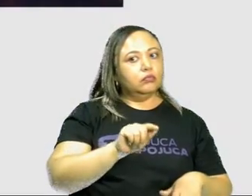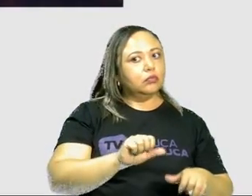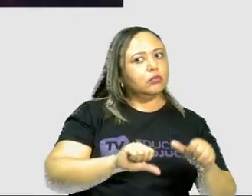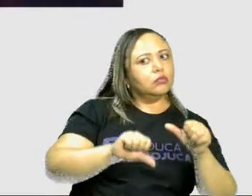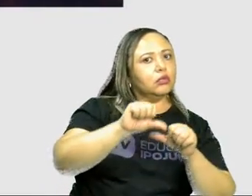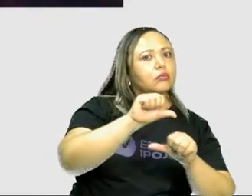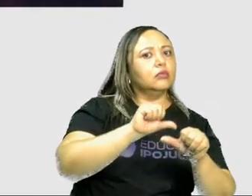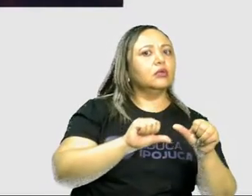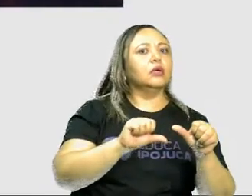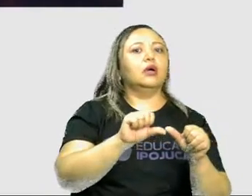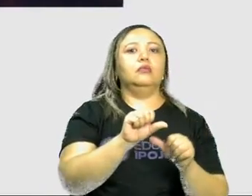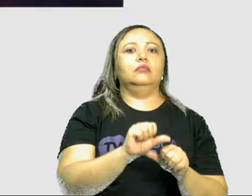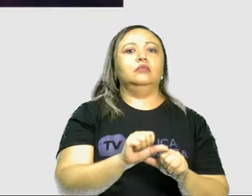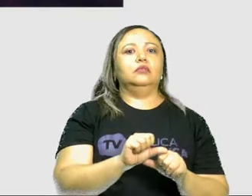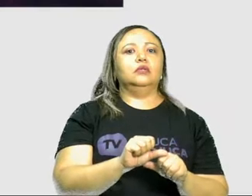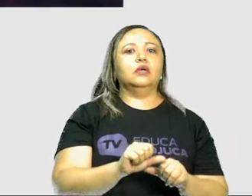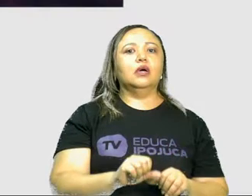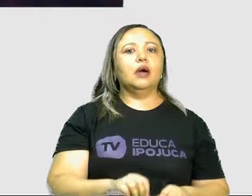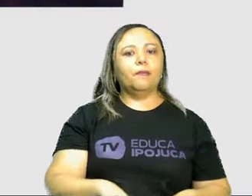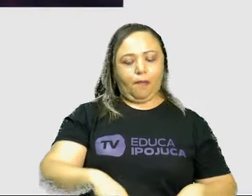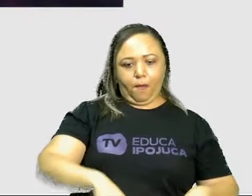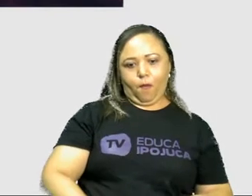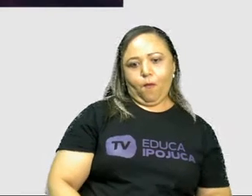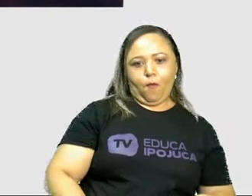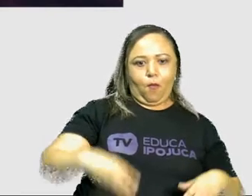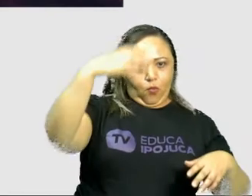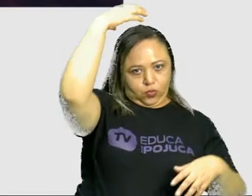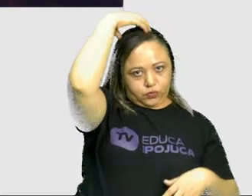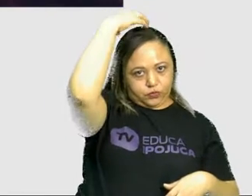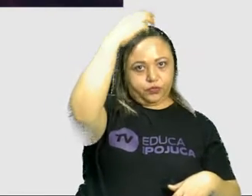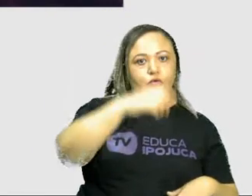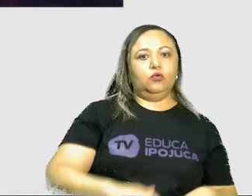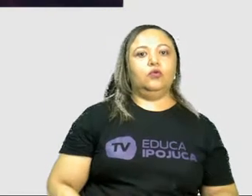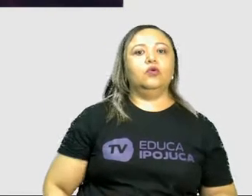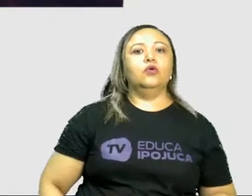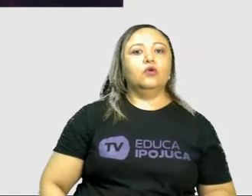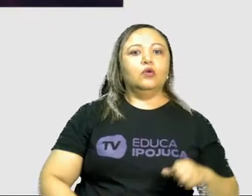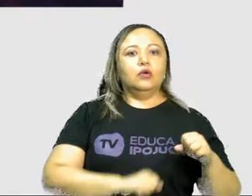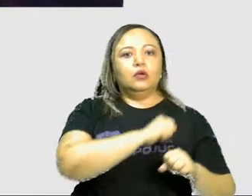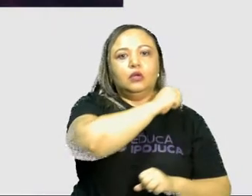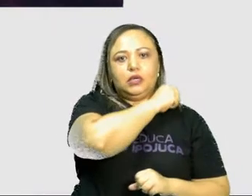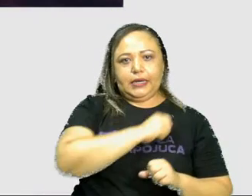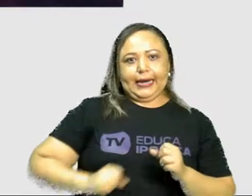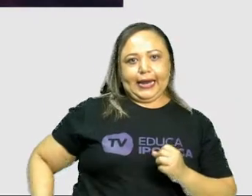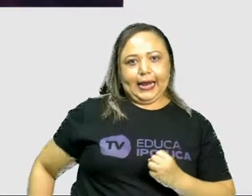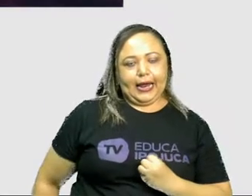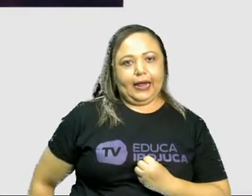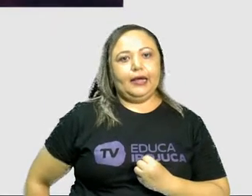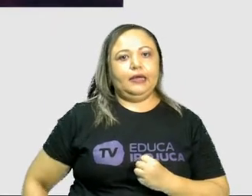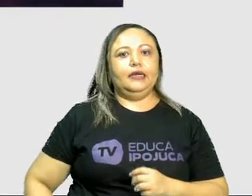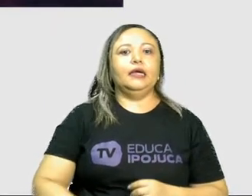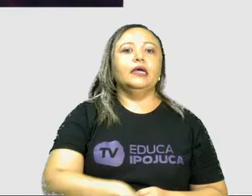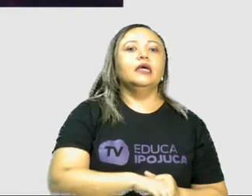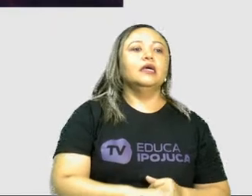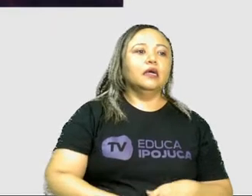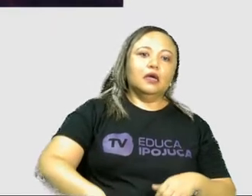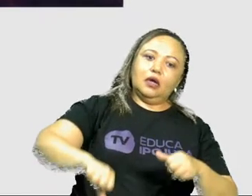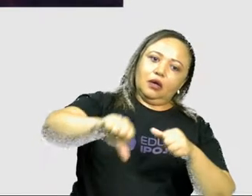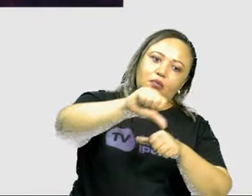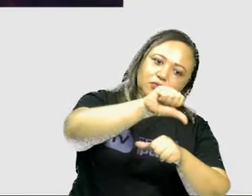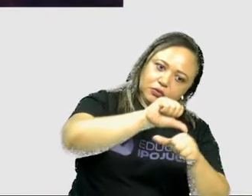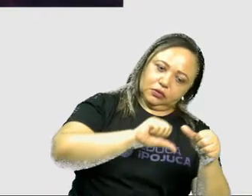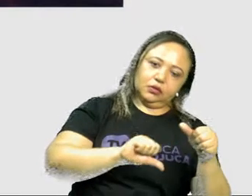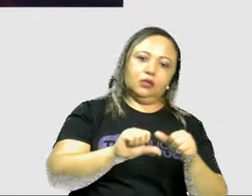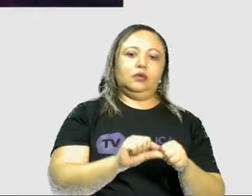absolutismo monárquico. Tá? Então, quando vão surgir os reis absolutistas na França, tá certo? Os